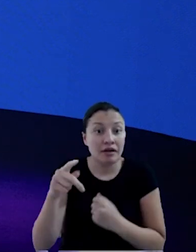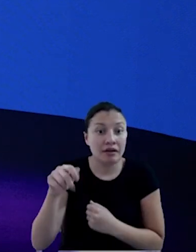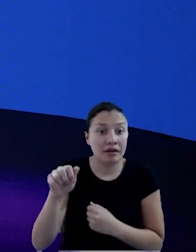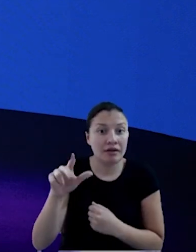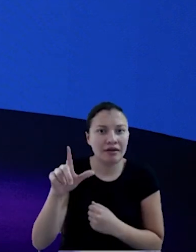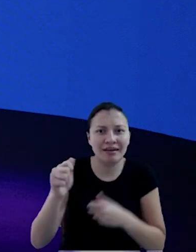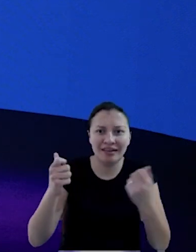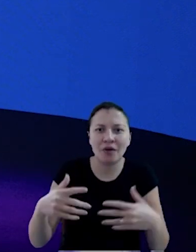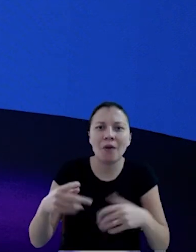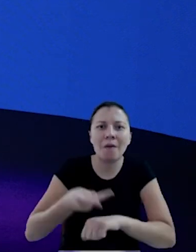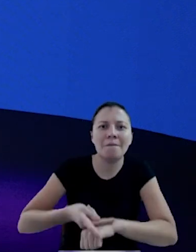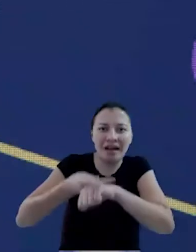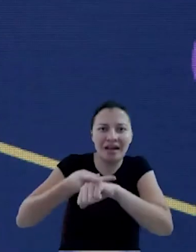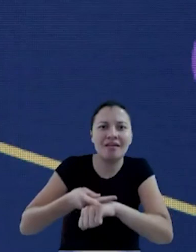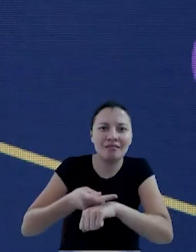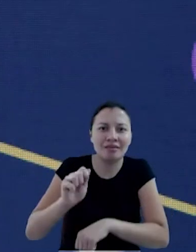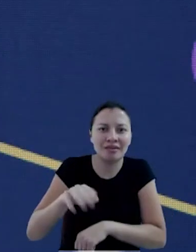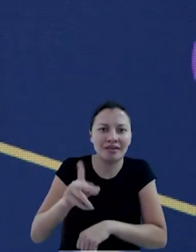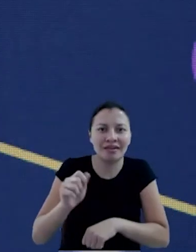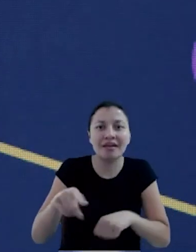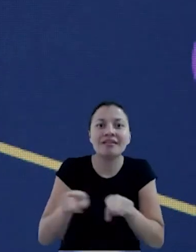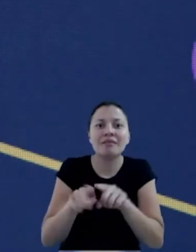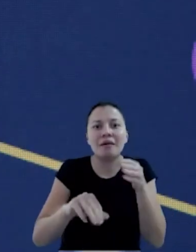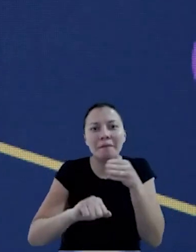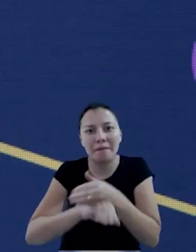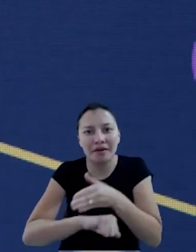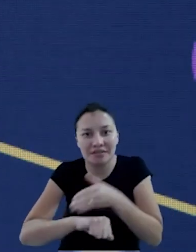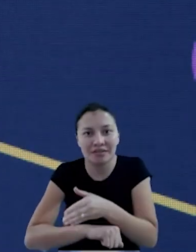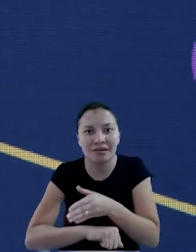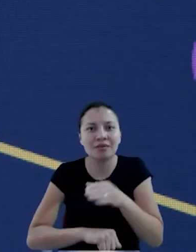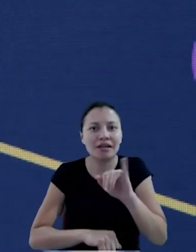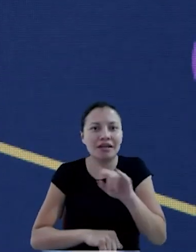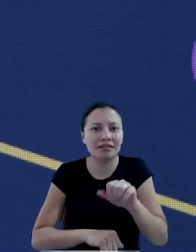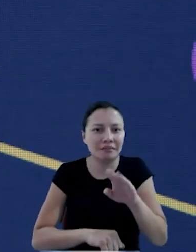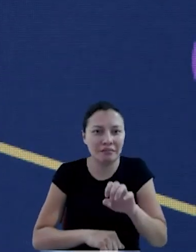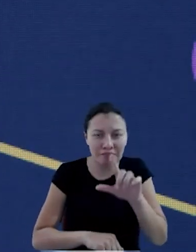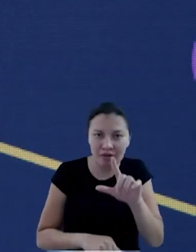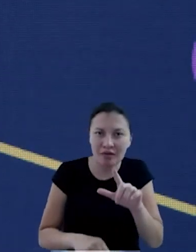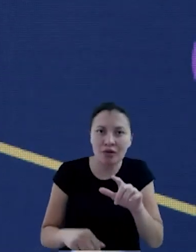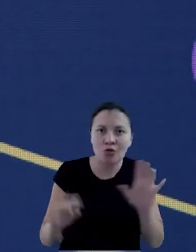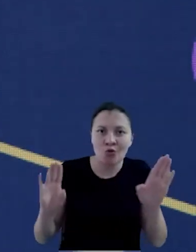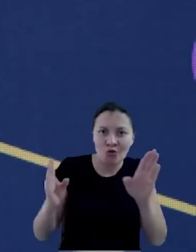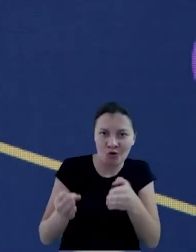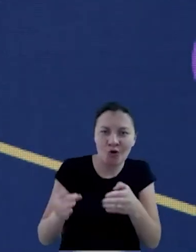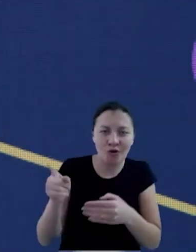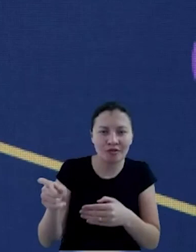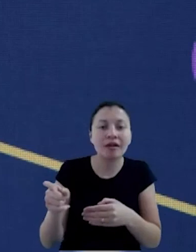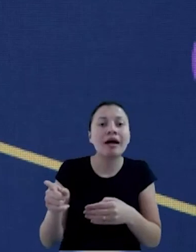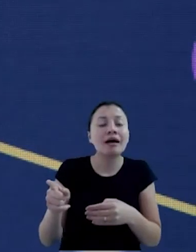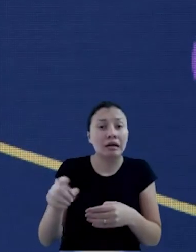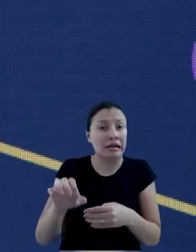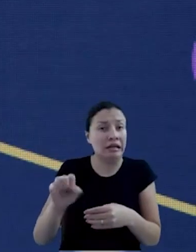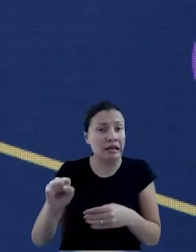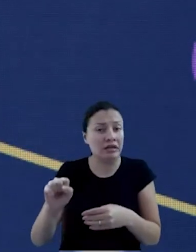nós falamos da participação da Isabel no fórum Net Zero. Vejam que a Anshan tem tratado o tema ISD como uma grande prioridade.